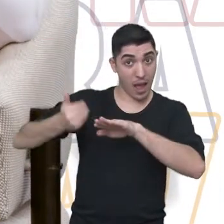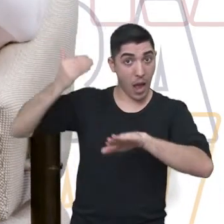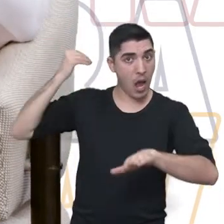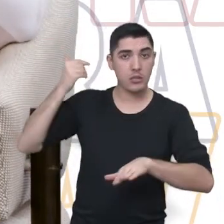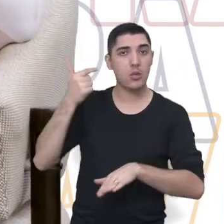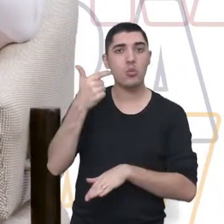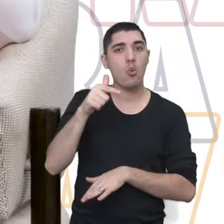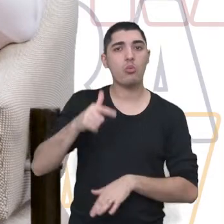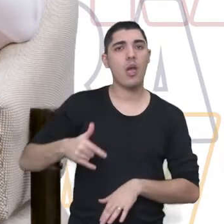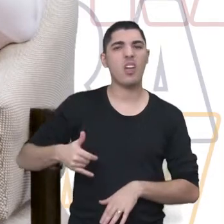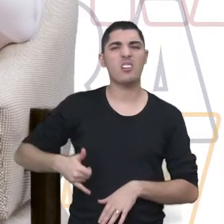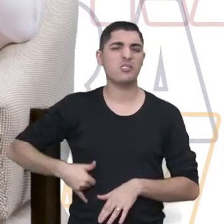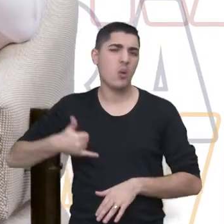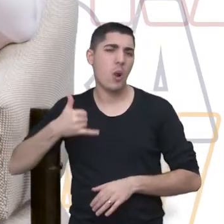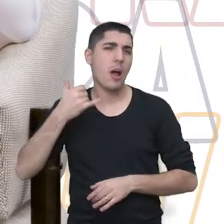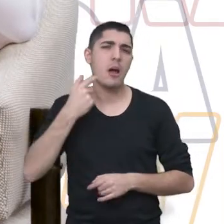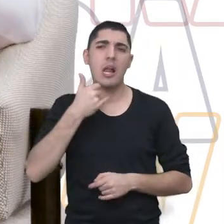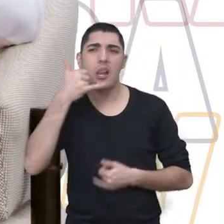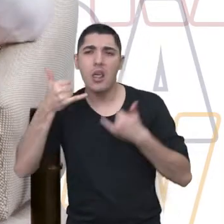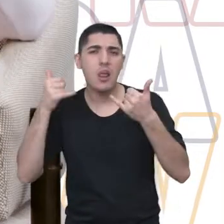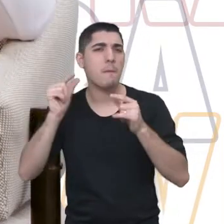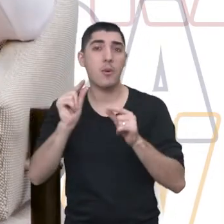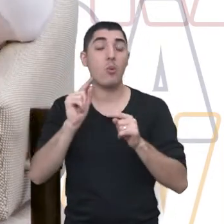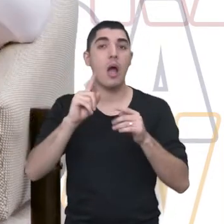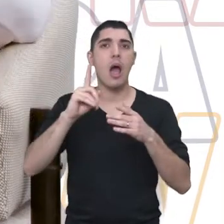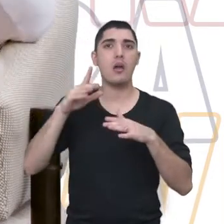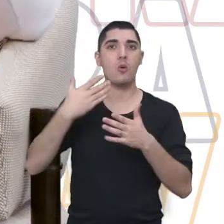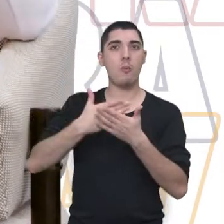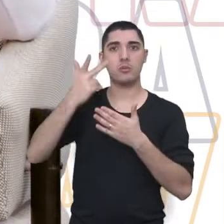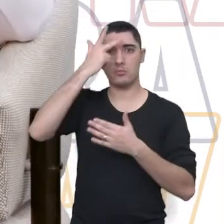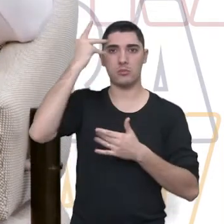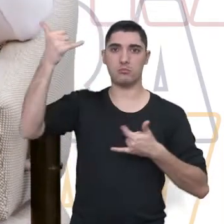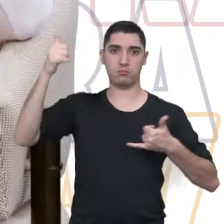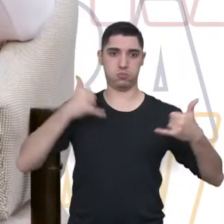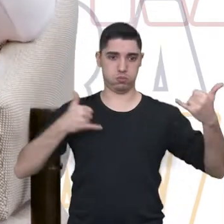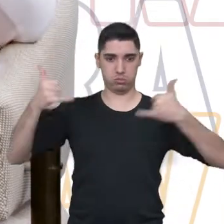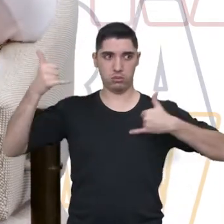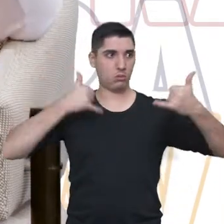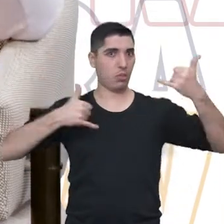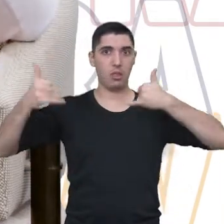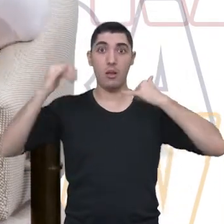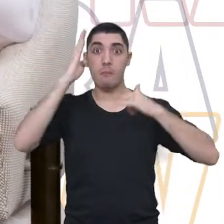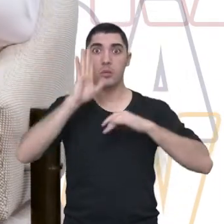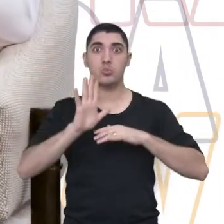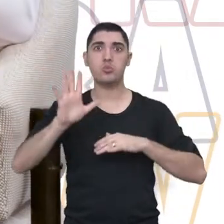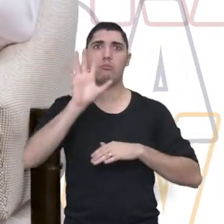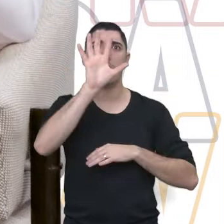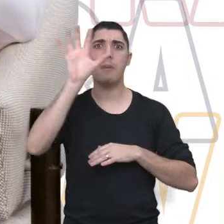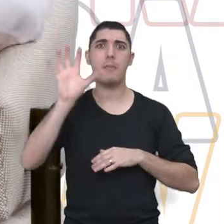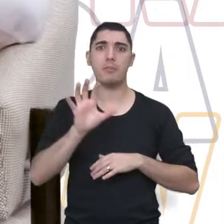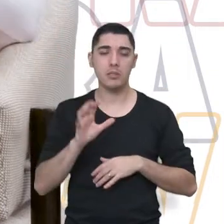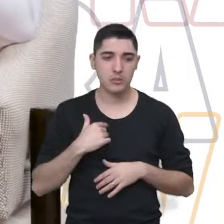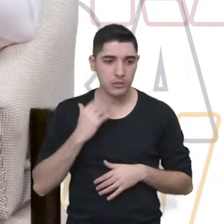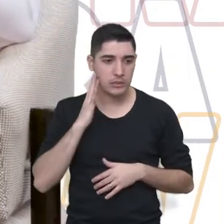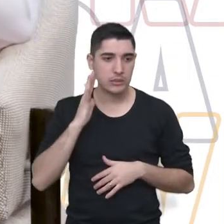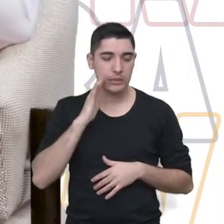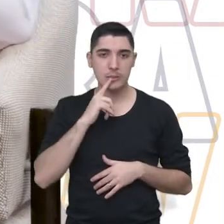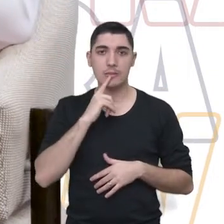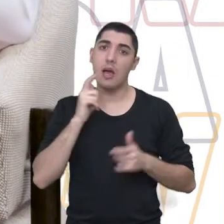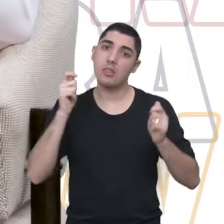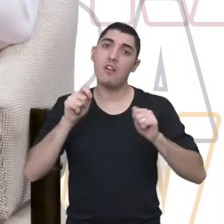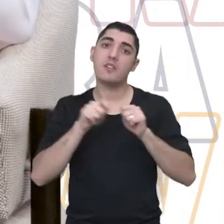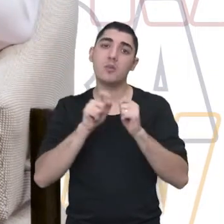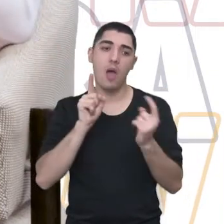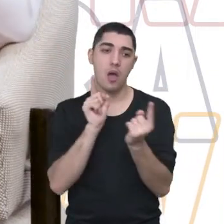porque a gente não tinha muito esse contato telefônico. Aí começaram a ligar. E aí a gente falou, a gente vai ter que dar um jeito. Então começou a surgir o